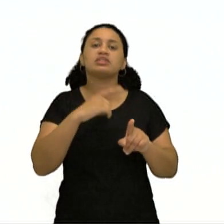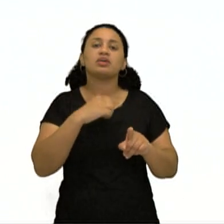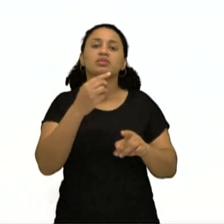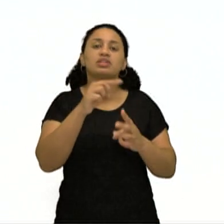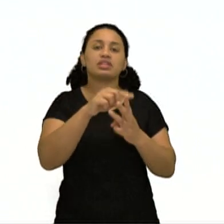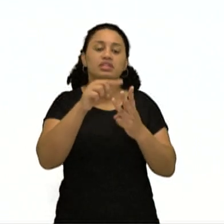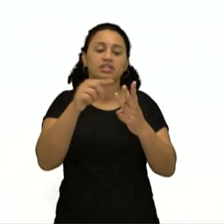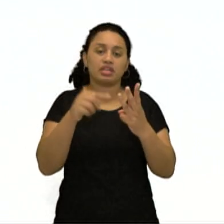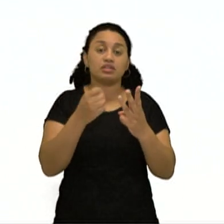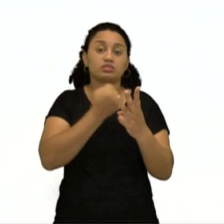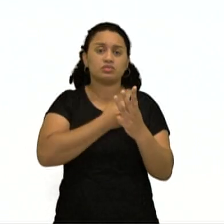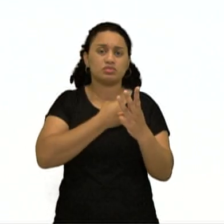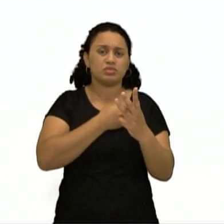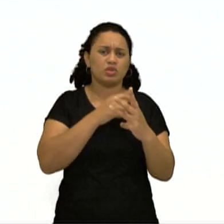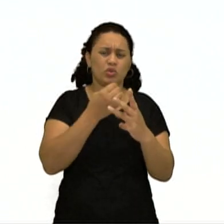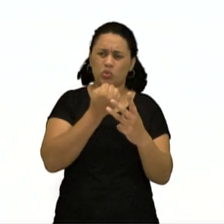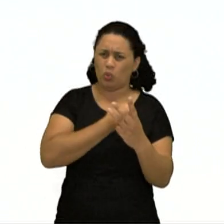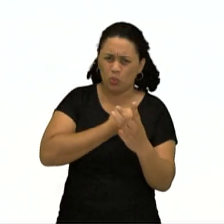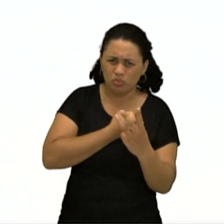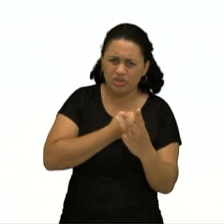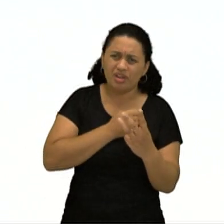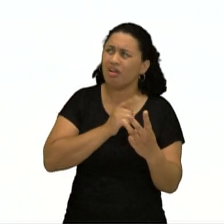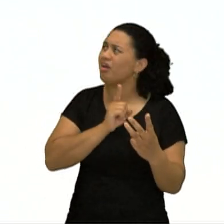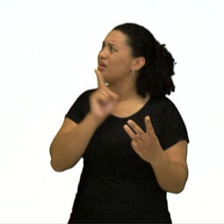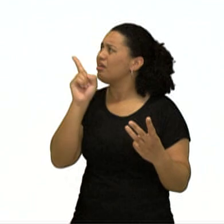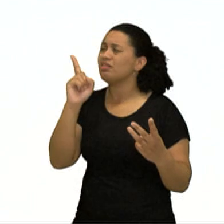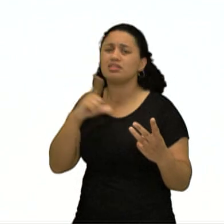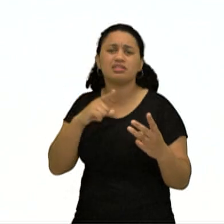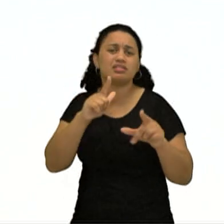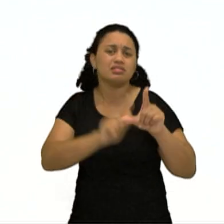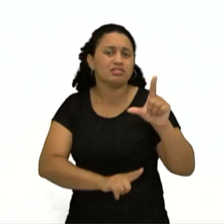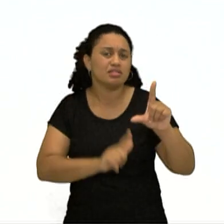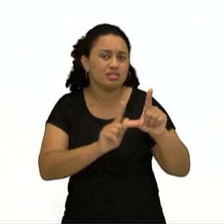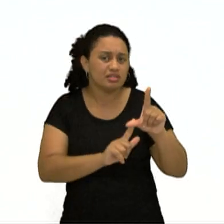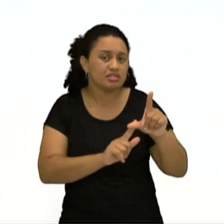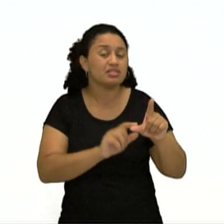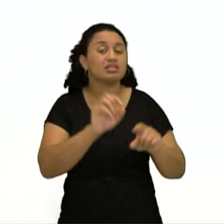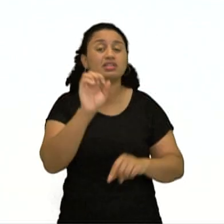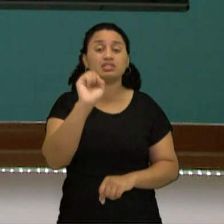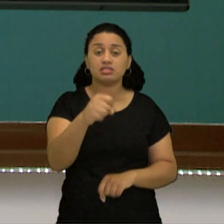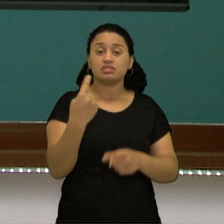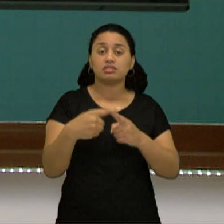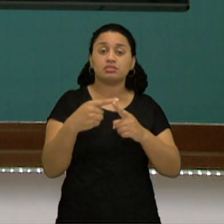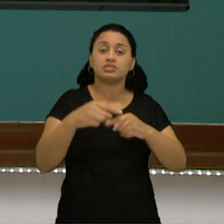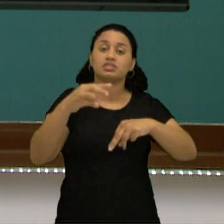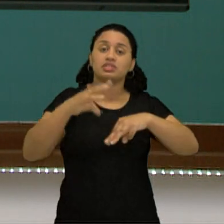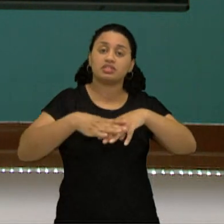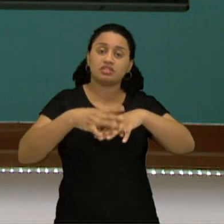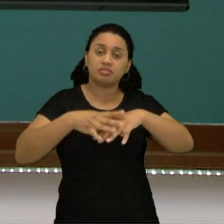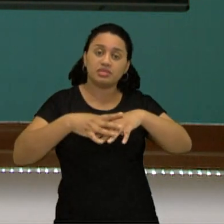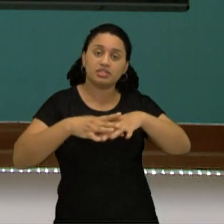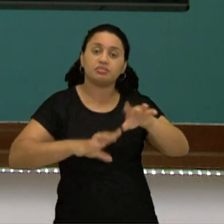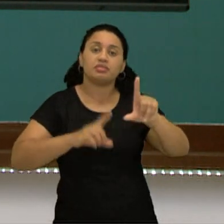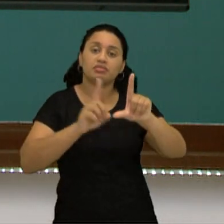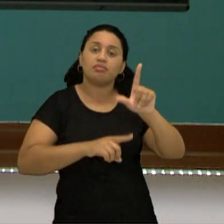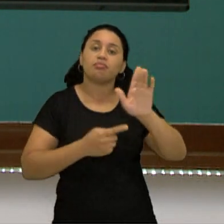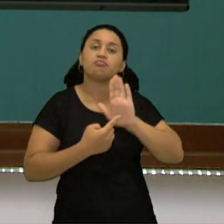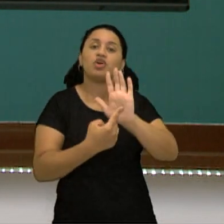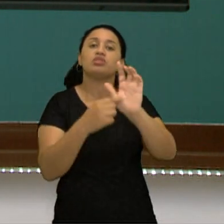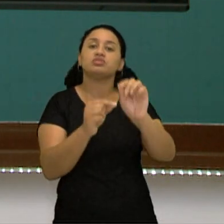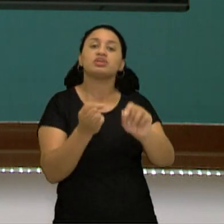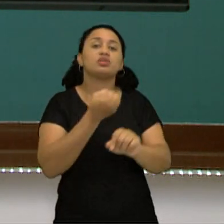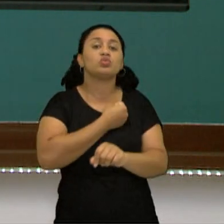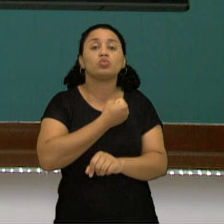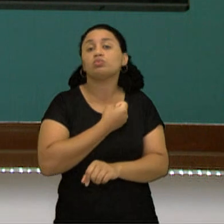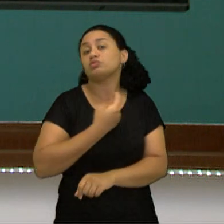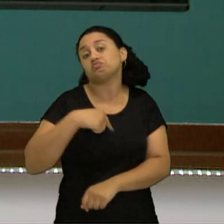letra. Sim, porque na matemática as letras representam números desconhecidos, que a gente não